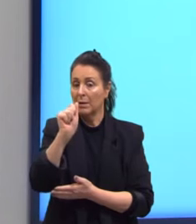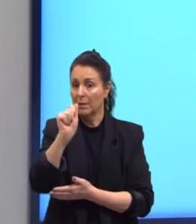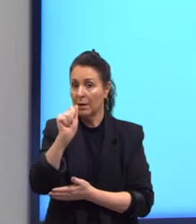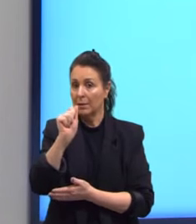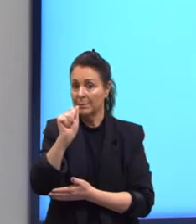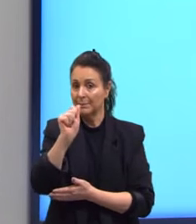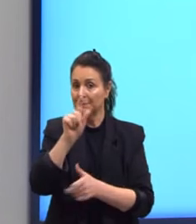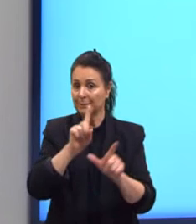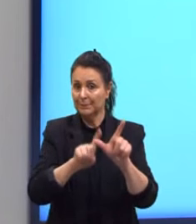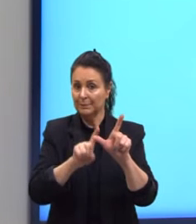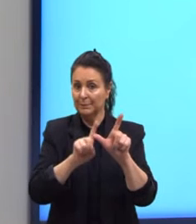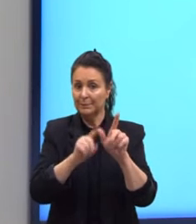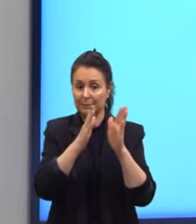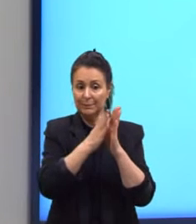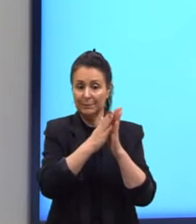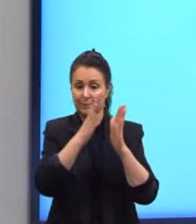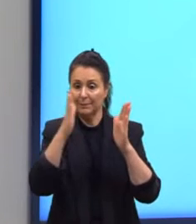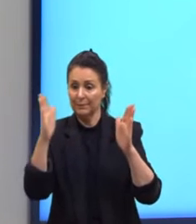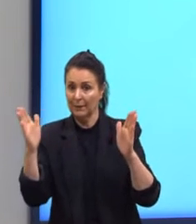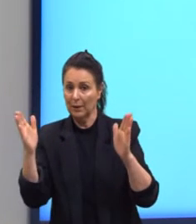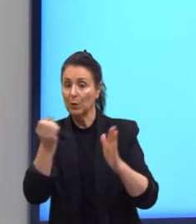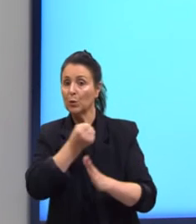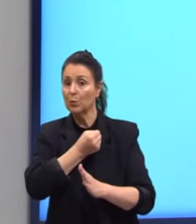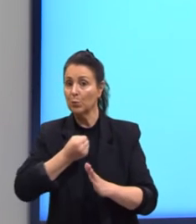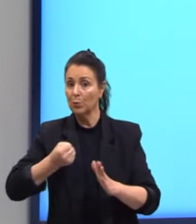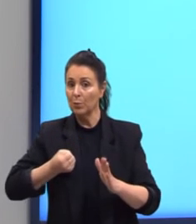sequência e sempre o número que indica a posição.